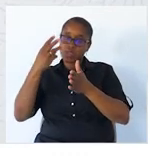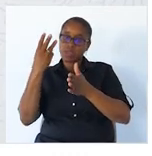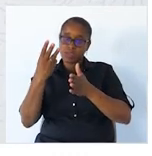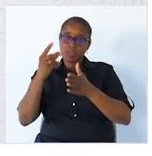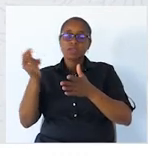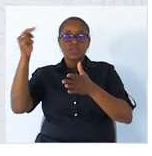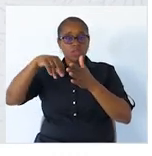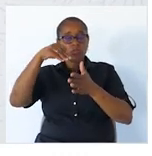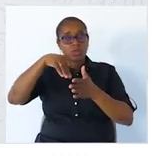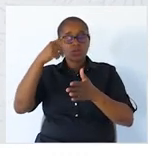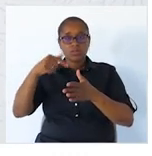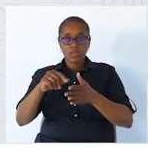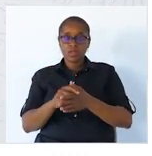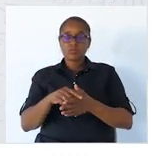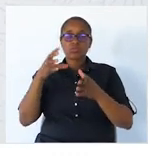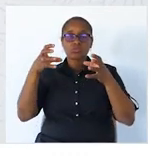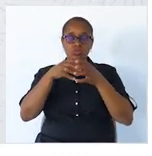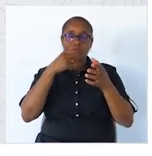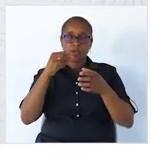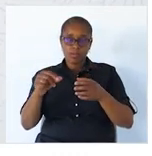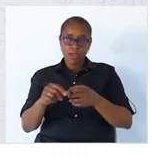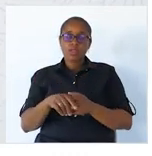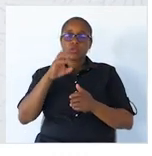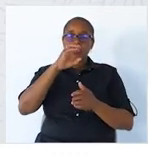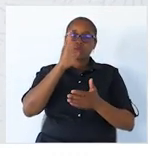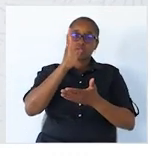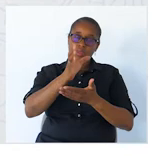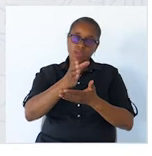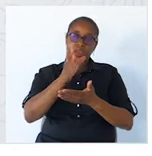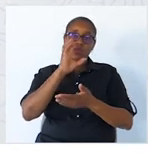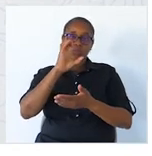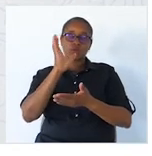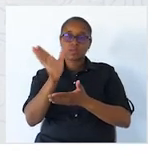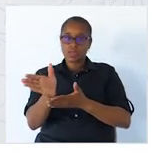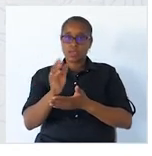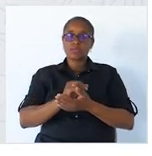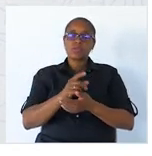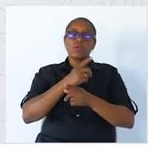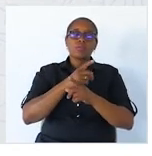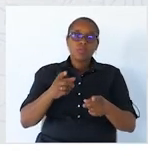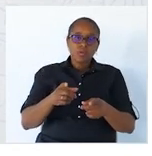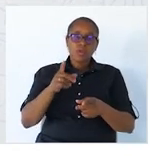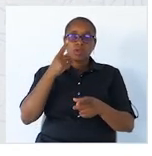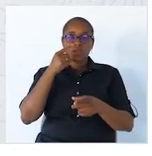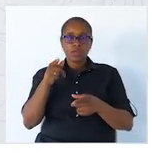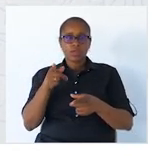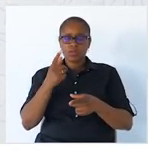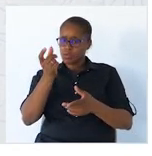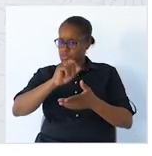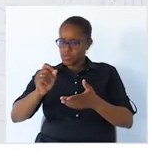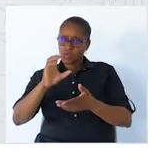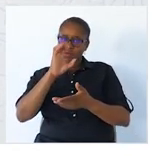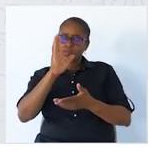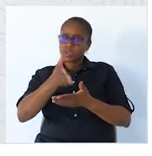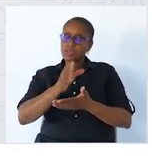Dentro do predicado, nós temos o núcleo verbal, o complemento direto e o complemento indireto. Por que é que eu não completei o